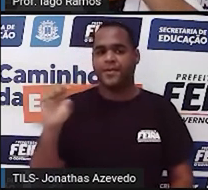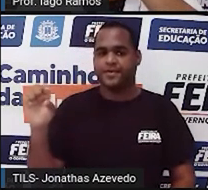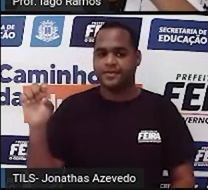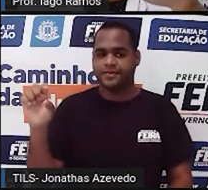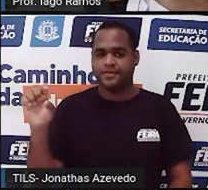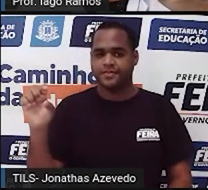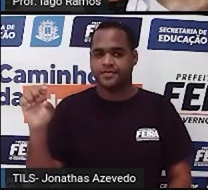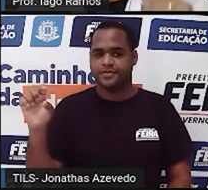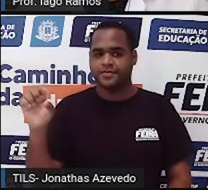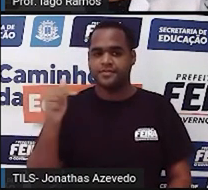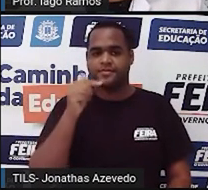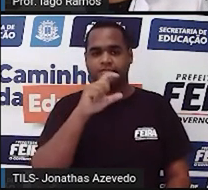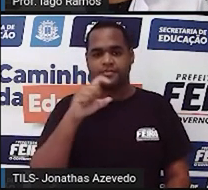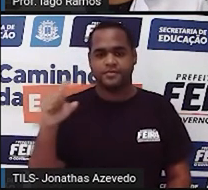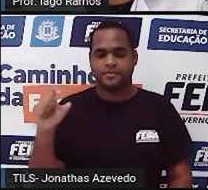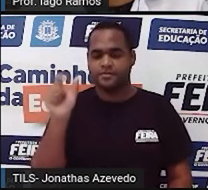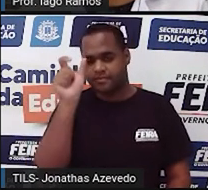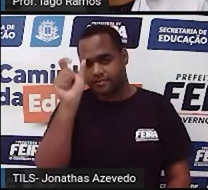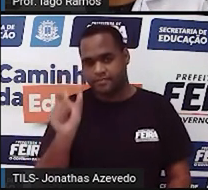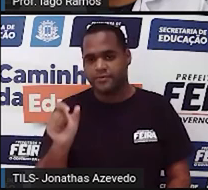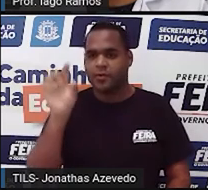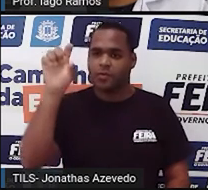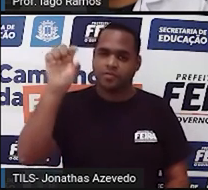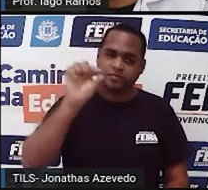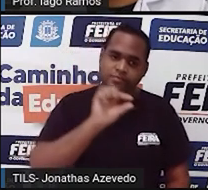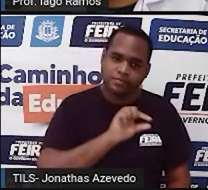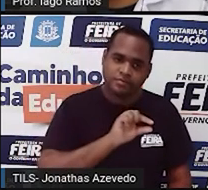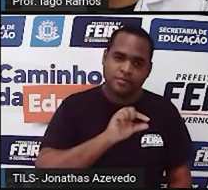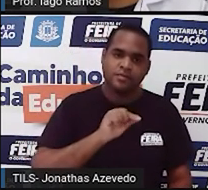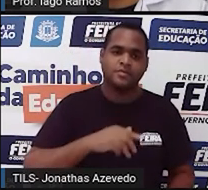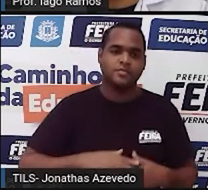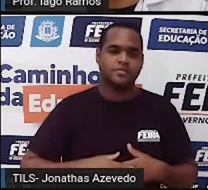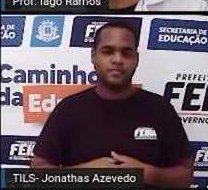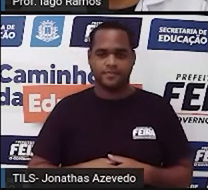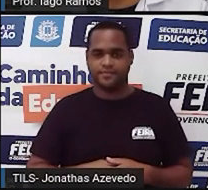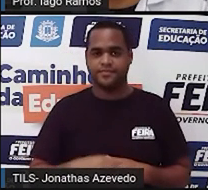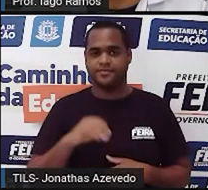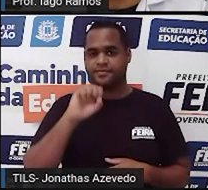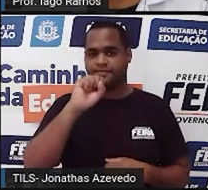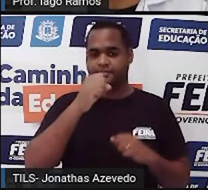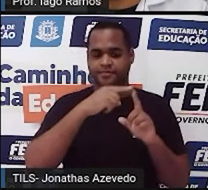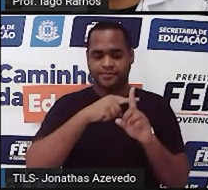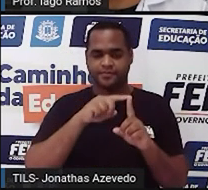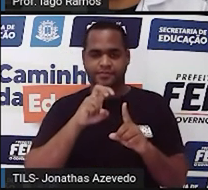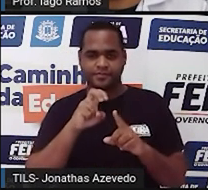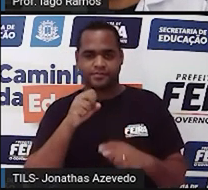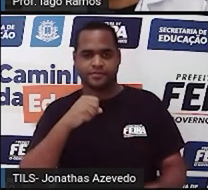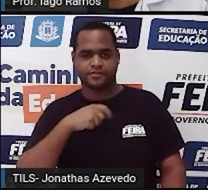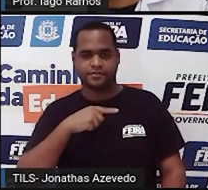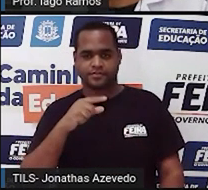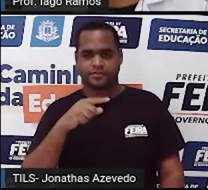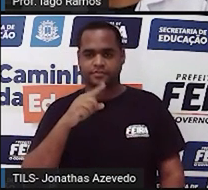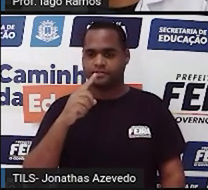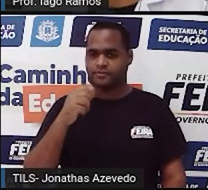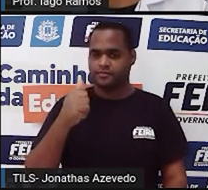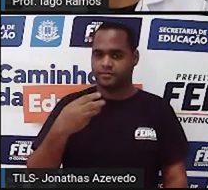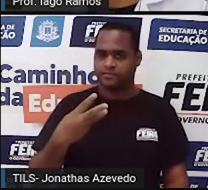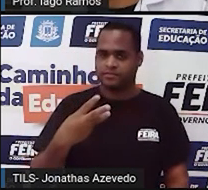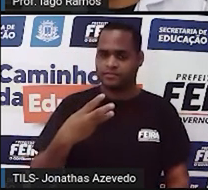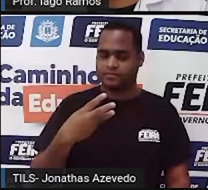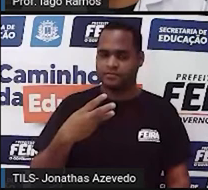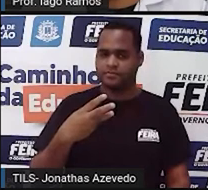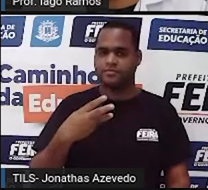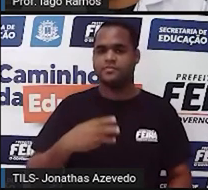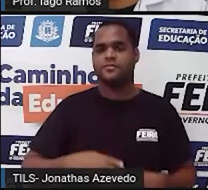ou na diagonal Professor, 8 mais 5 dá 13 Vamos ver quem é que